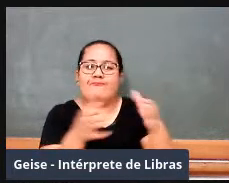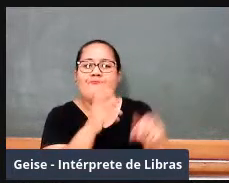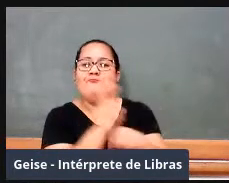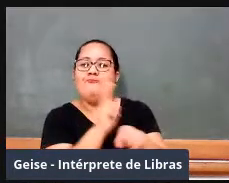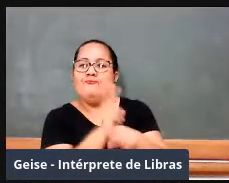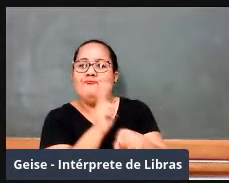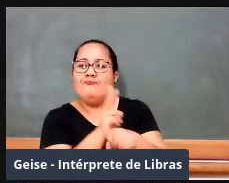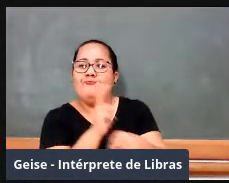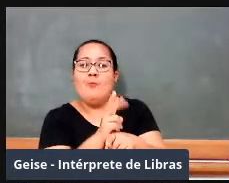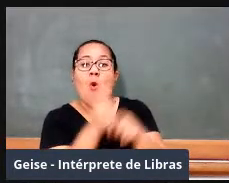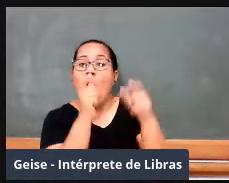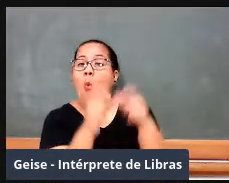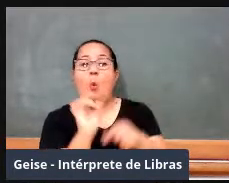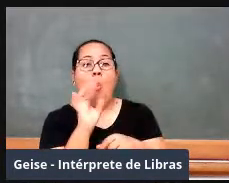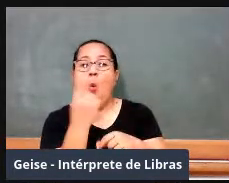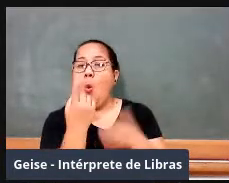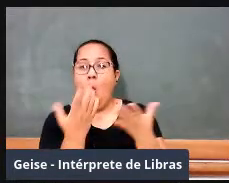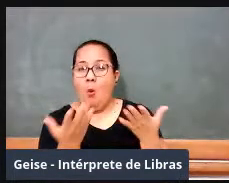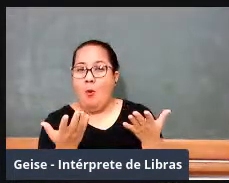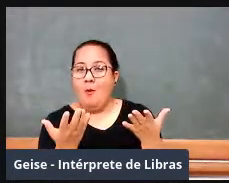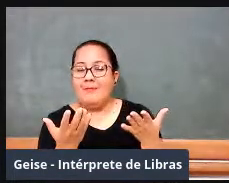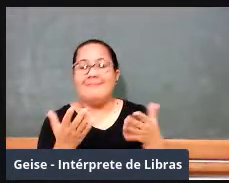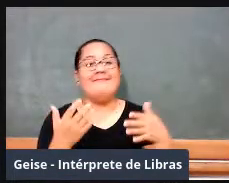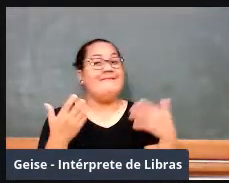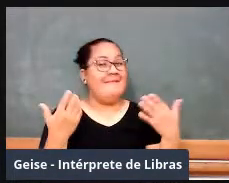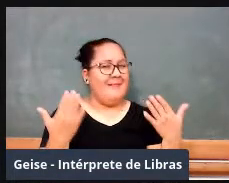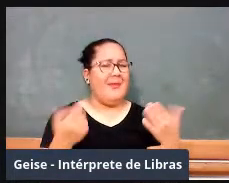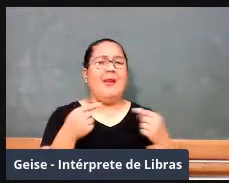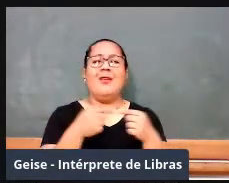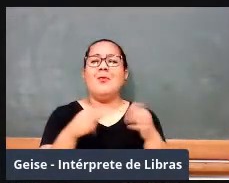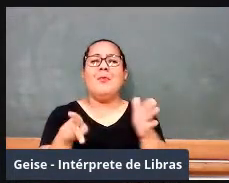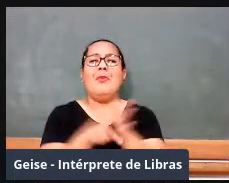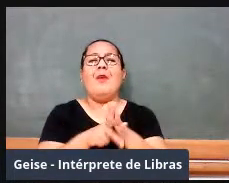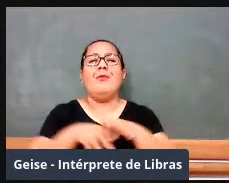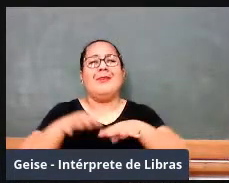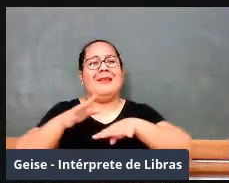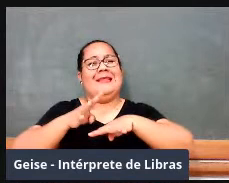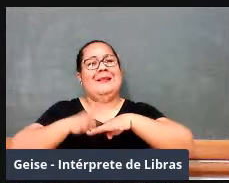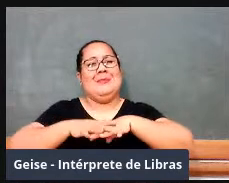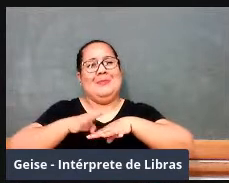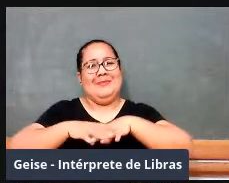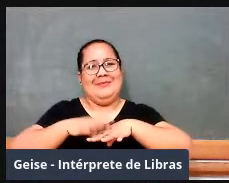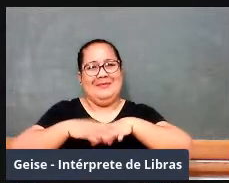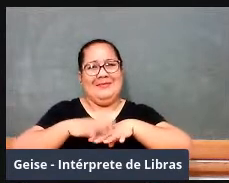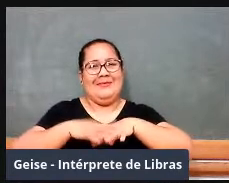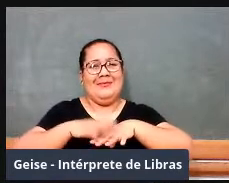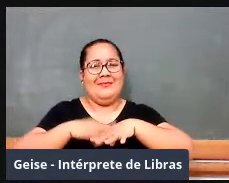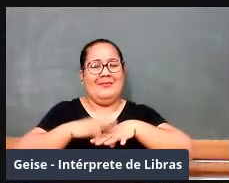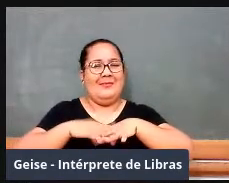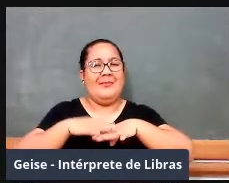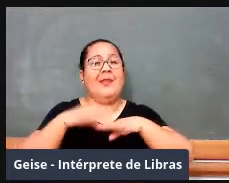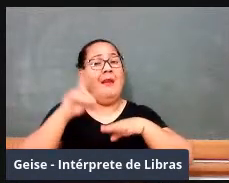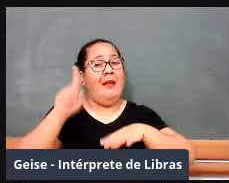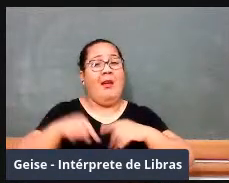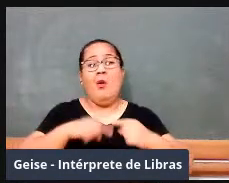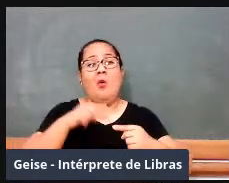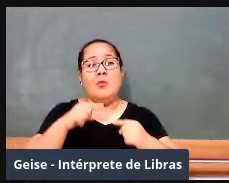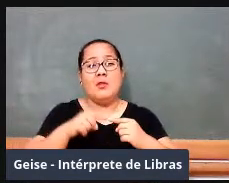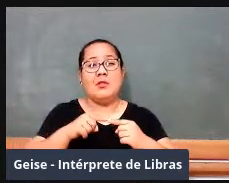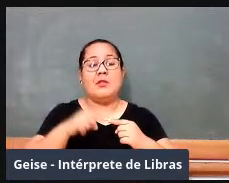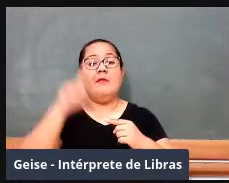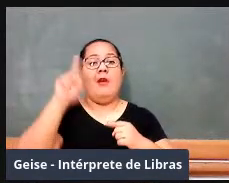parte de uma matemática elementar com destino militar,